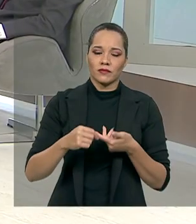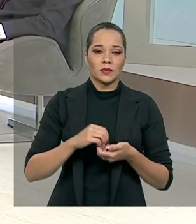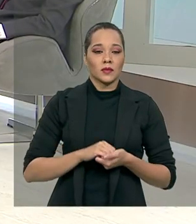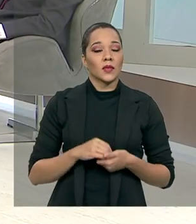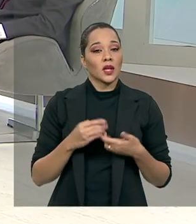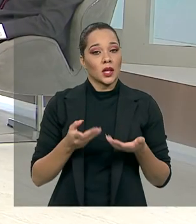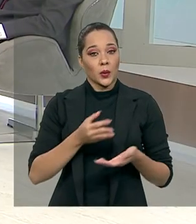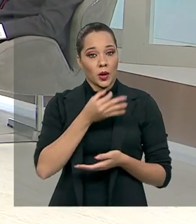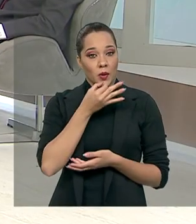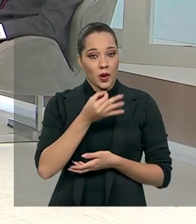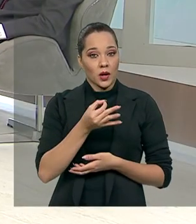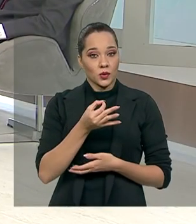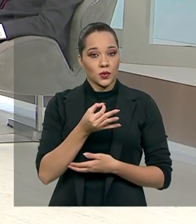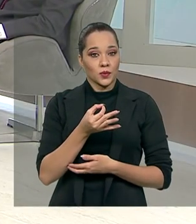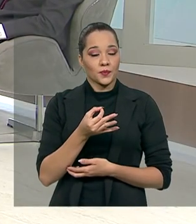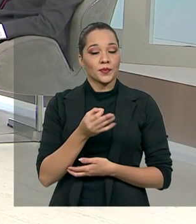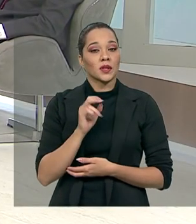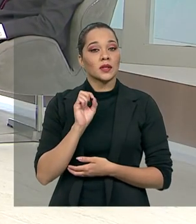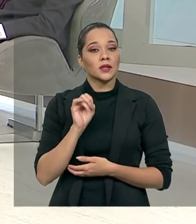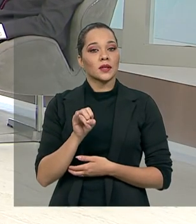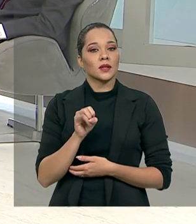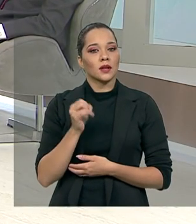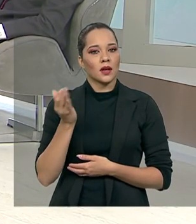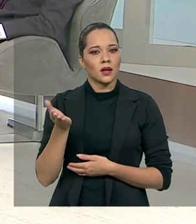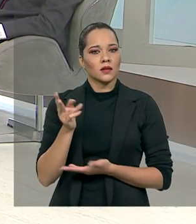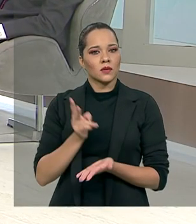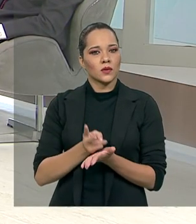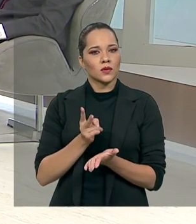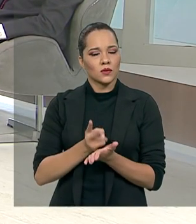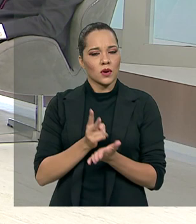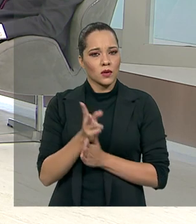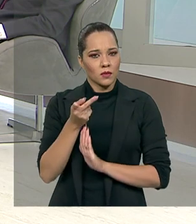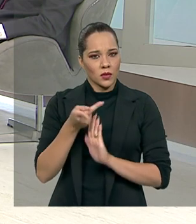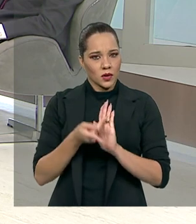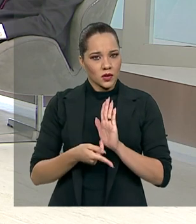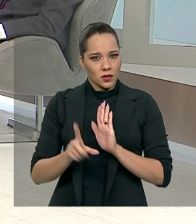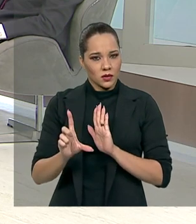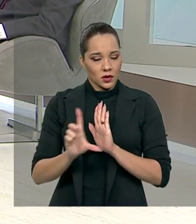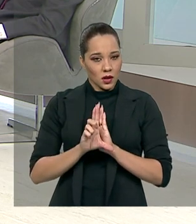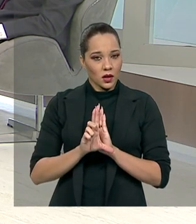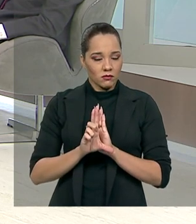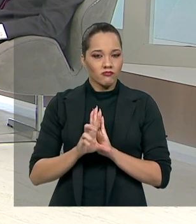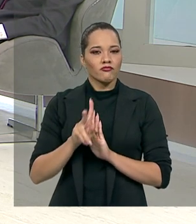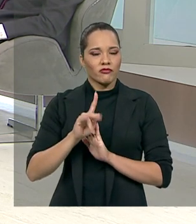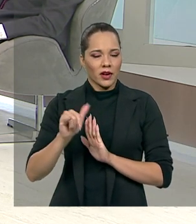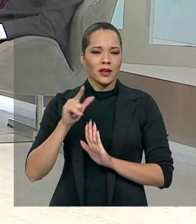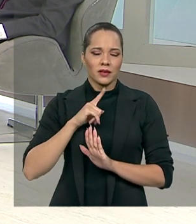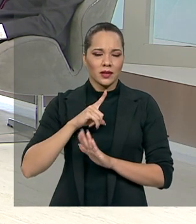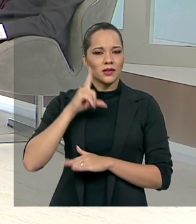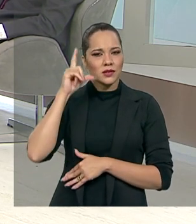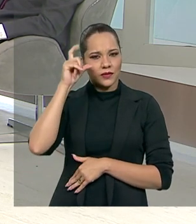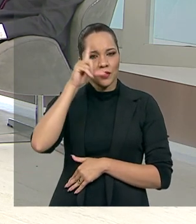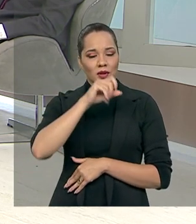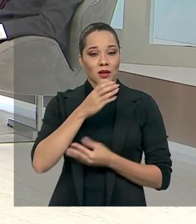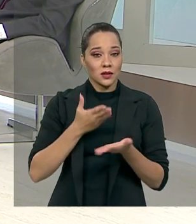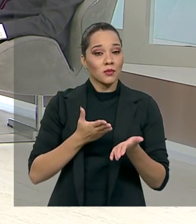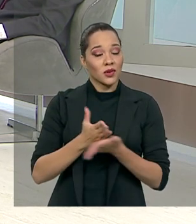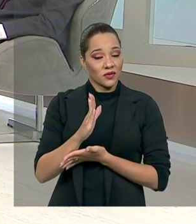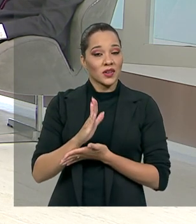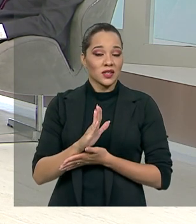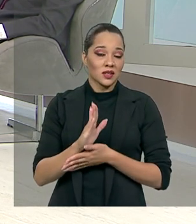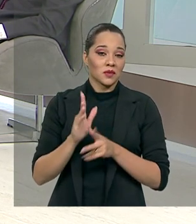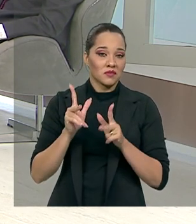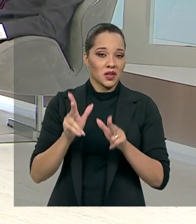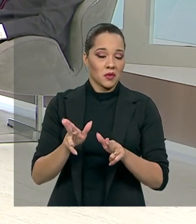eu imagino que se eles mantiverem o projeto de lei, haverá dificuldade na aprovação tal